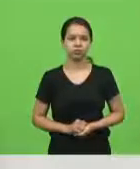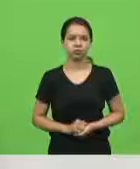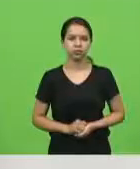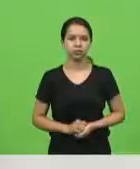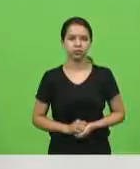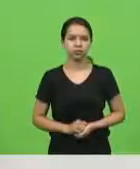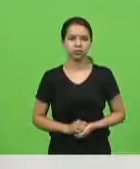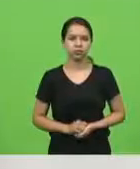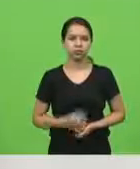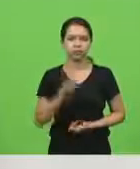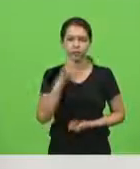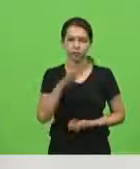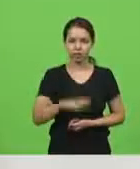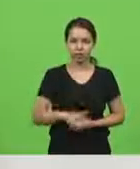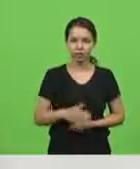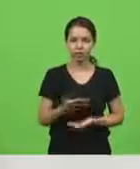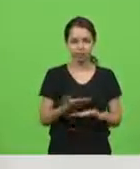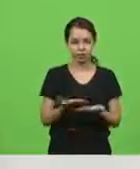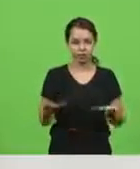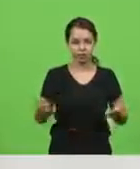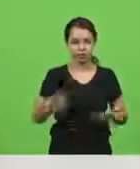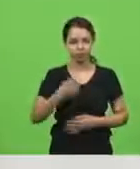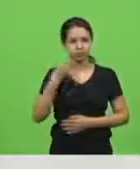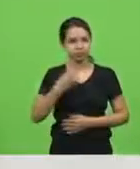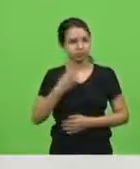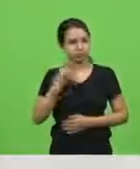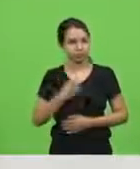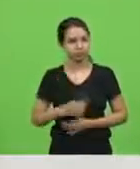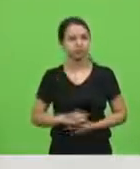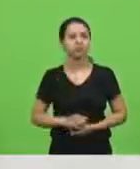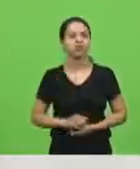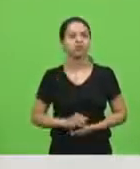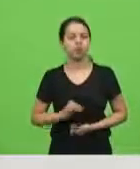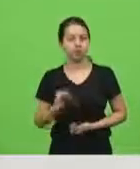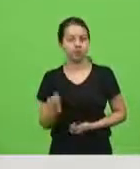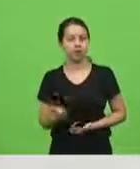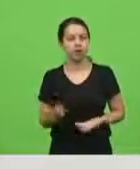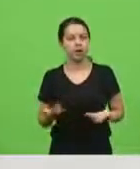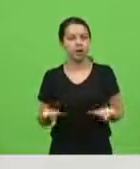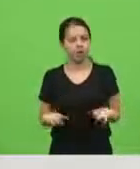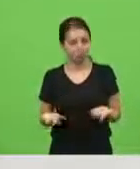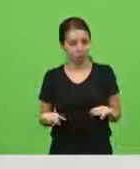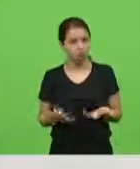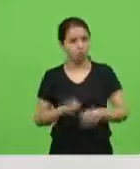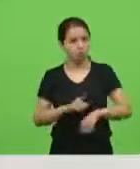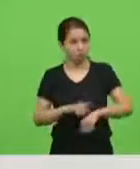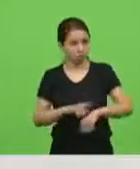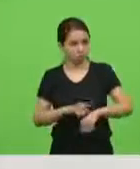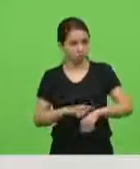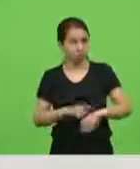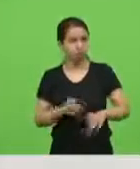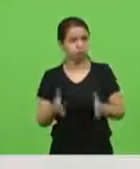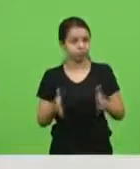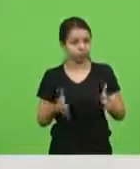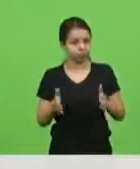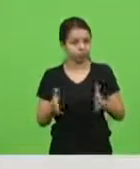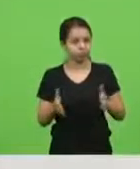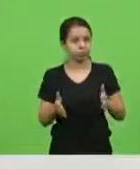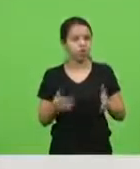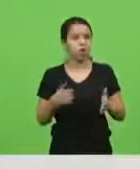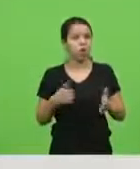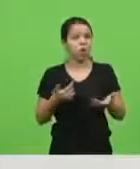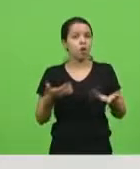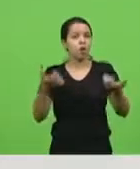Muito boa tarde, deputadas. Deputados, eu quero aproveitar esse tempo hoje meu na tribuna aqui para fazer menção ao grande trabalho de